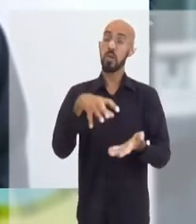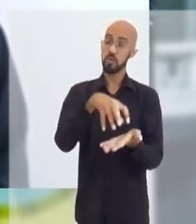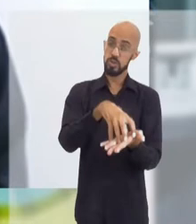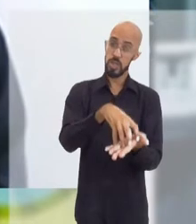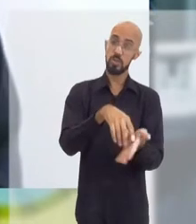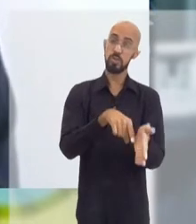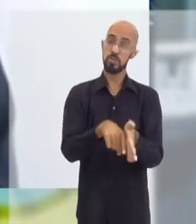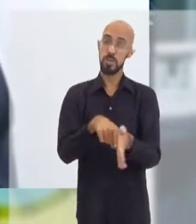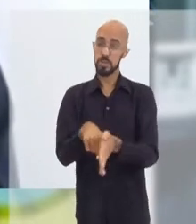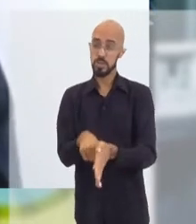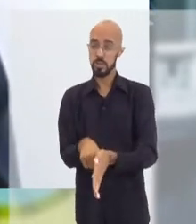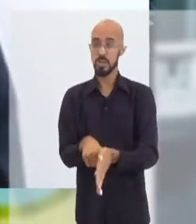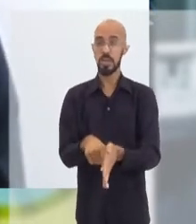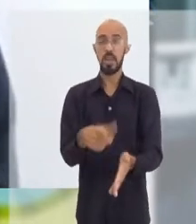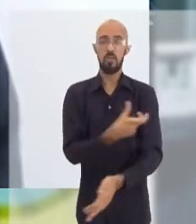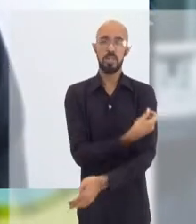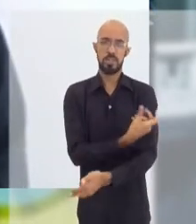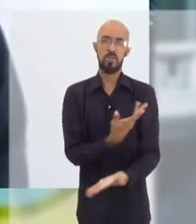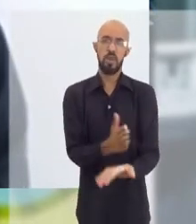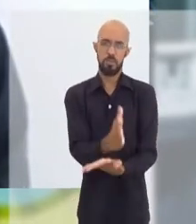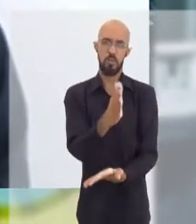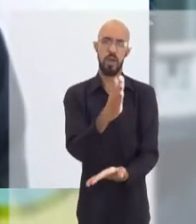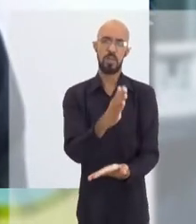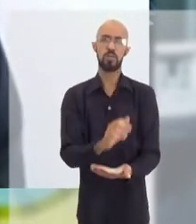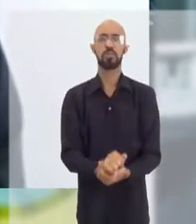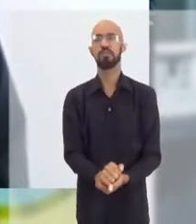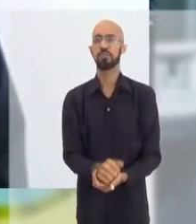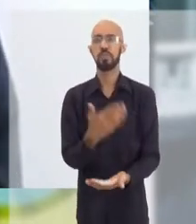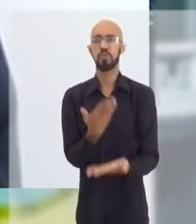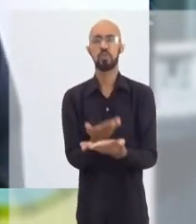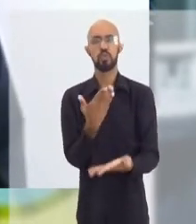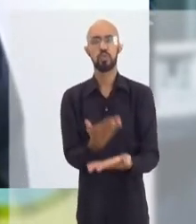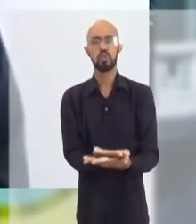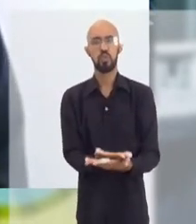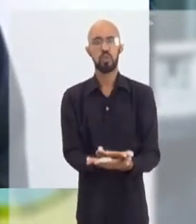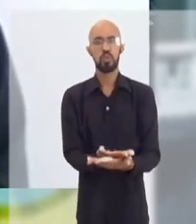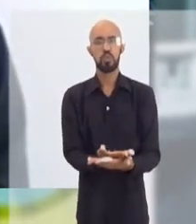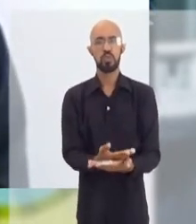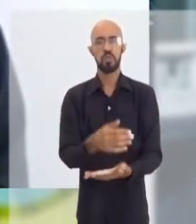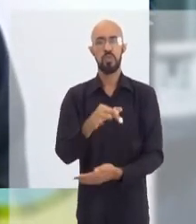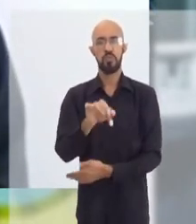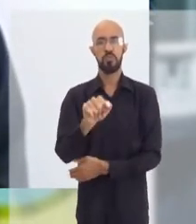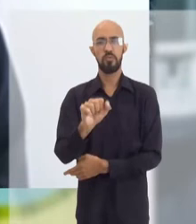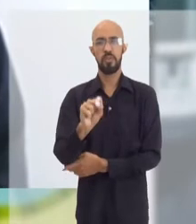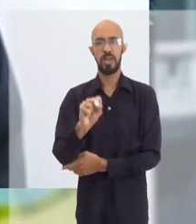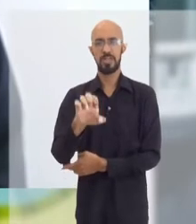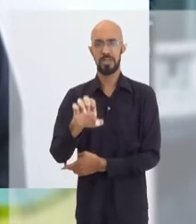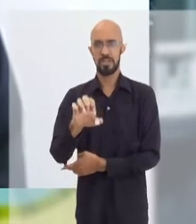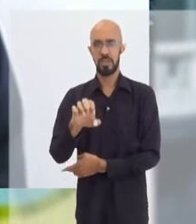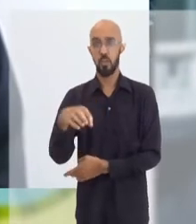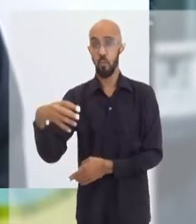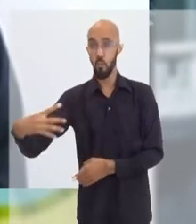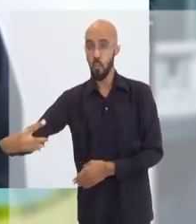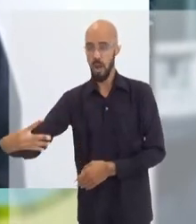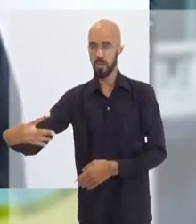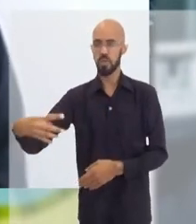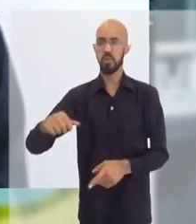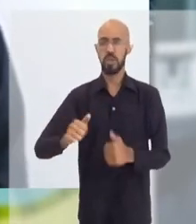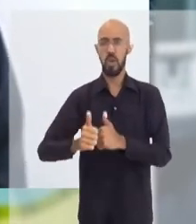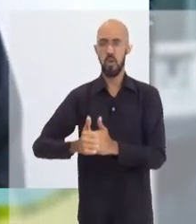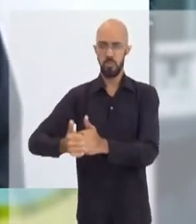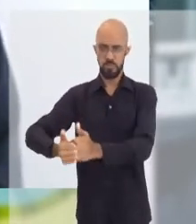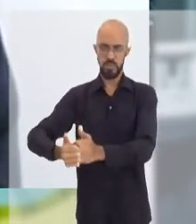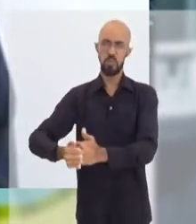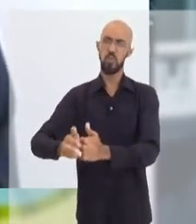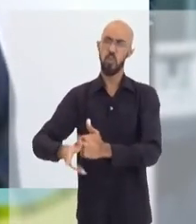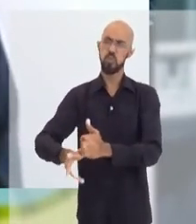centro de pesquisa, e a vacina foi aprovada. Os estudos de fase 4, ou seja, de estudos de acompanhamento